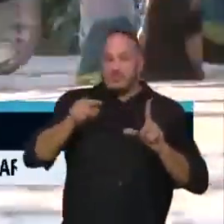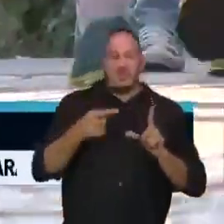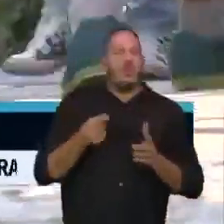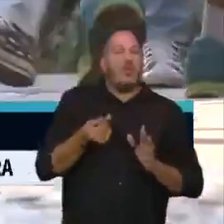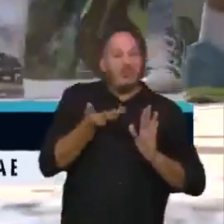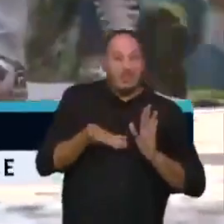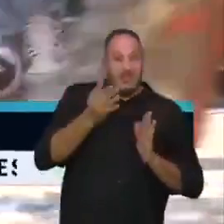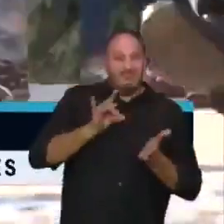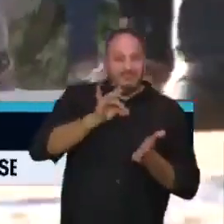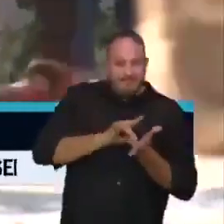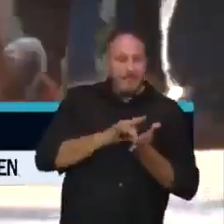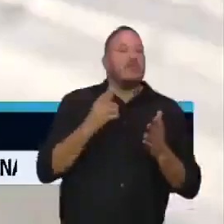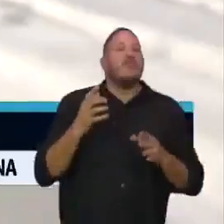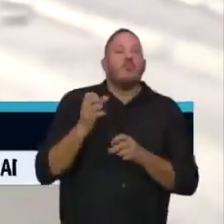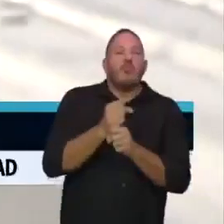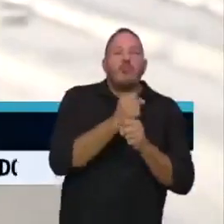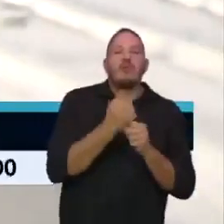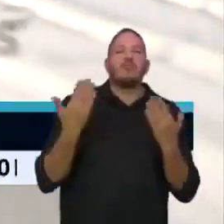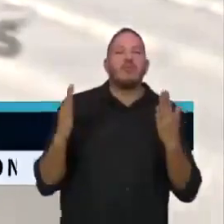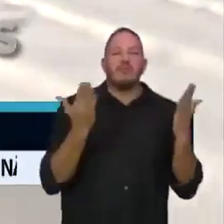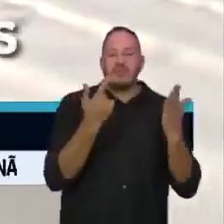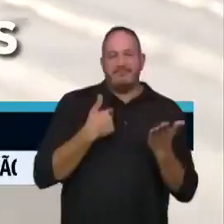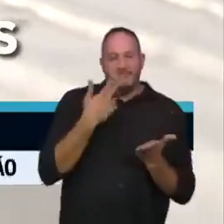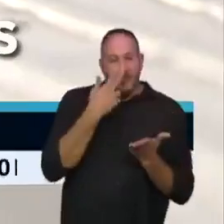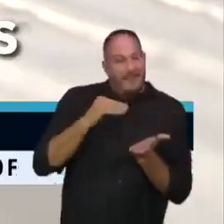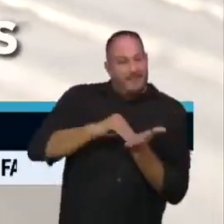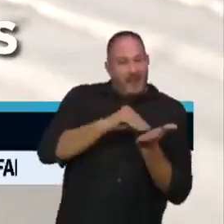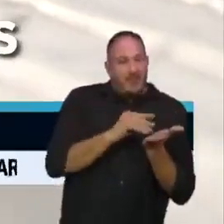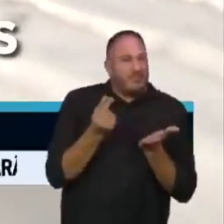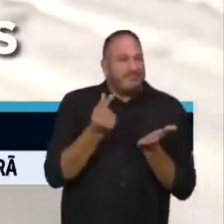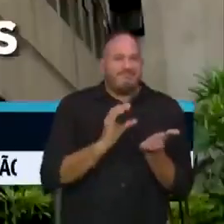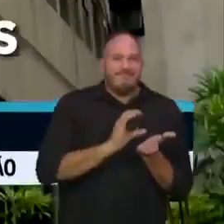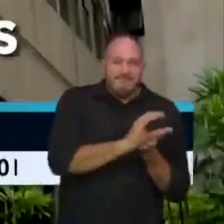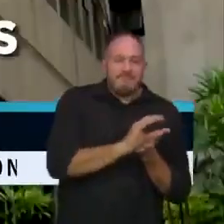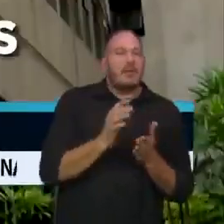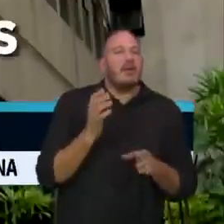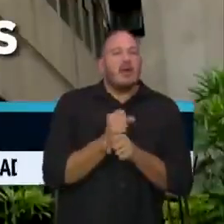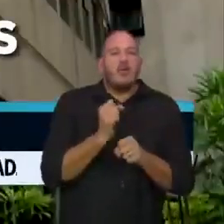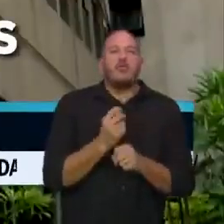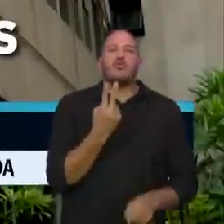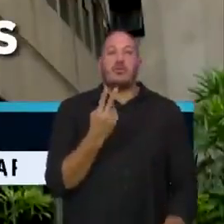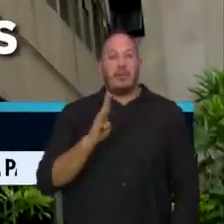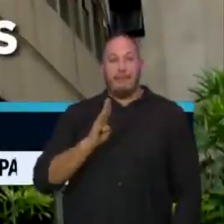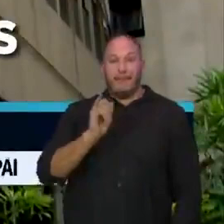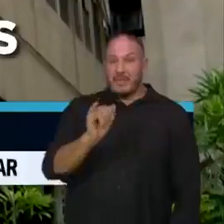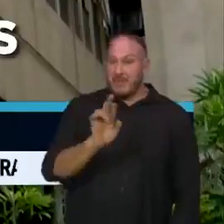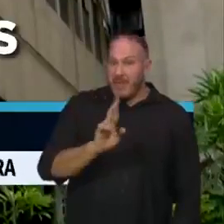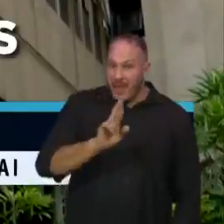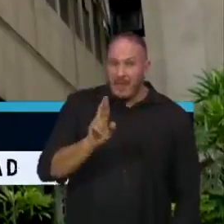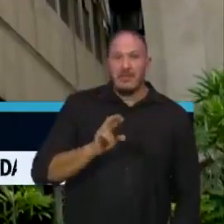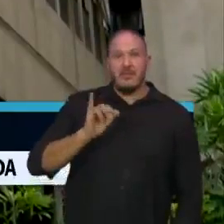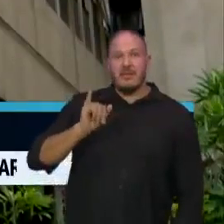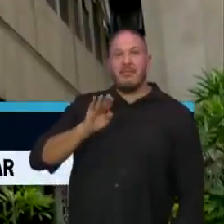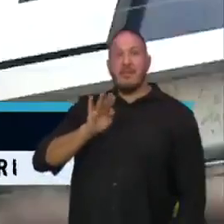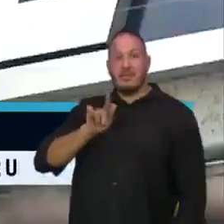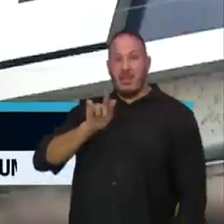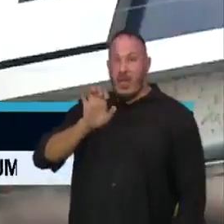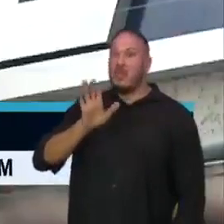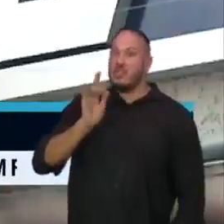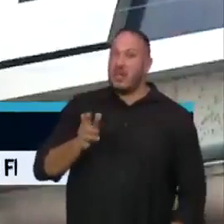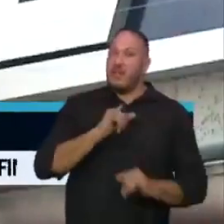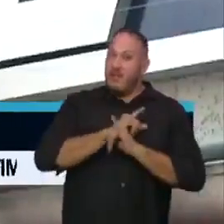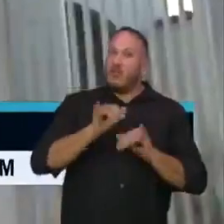realização do censo, adiado por falta de verba, estão previstos 2 bilhões de reais. O IBGE já adiantou que